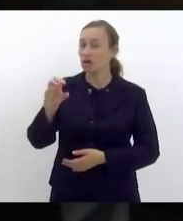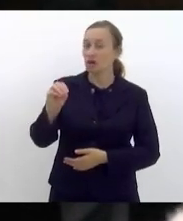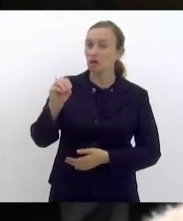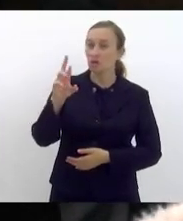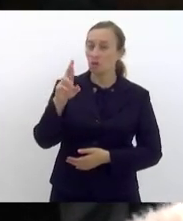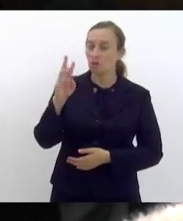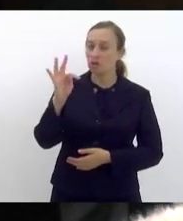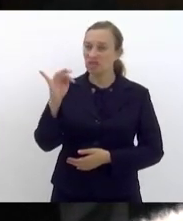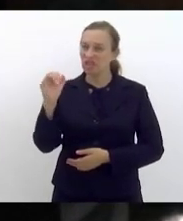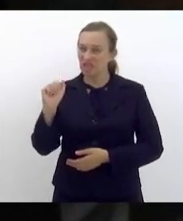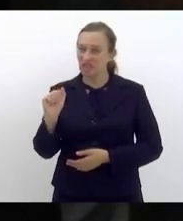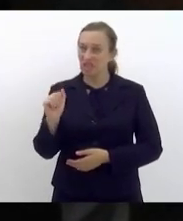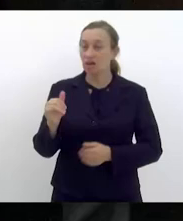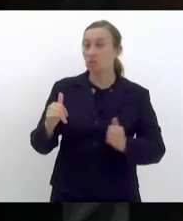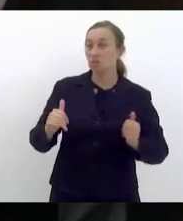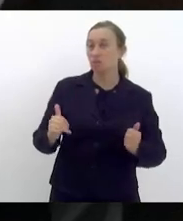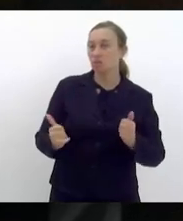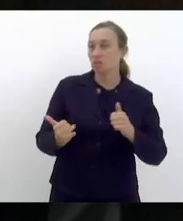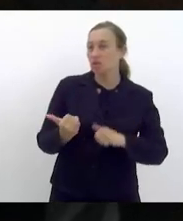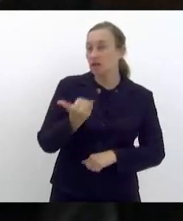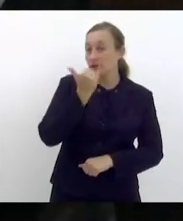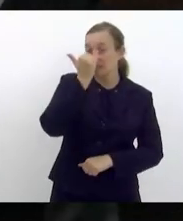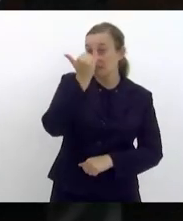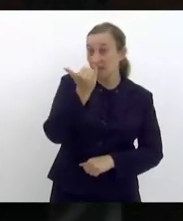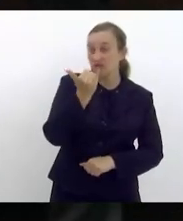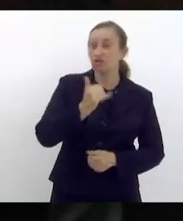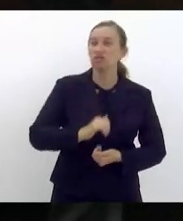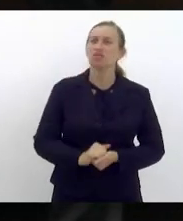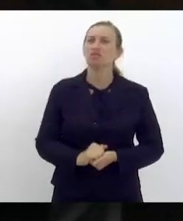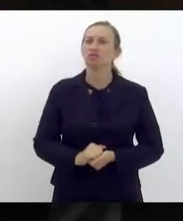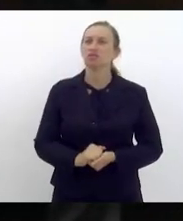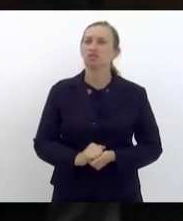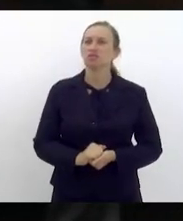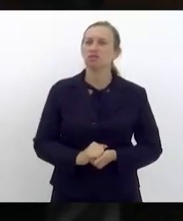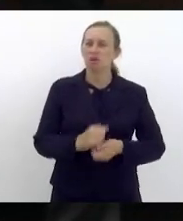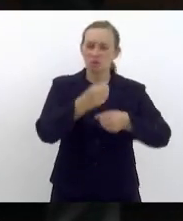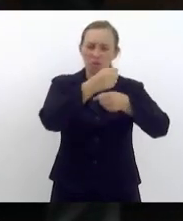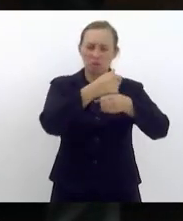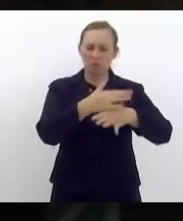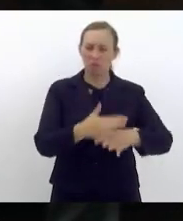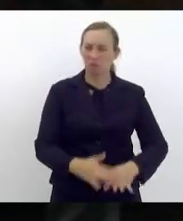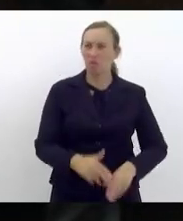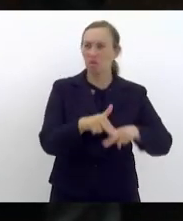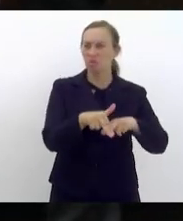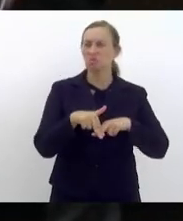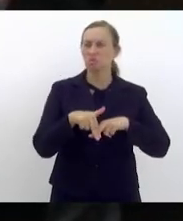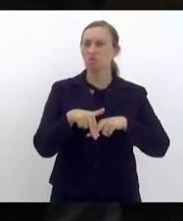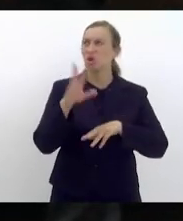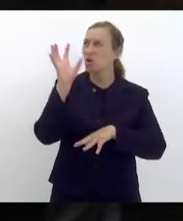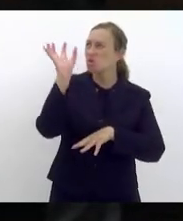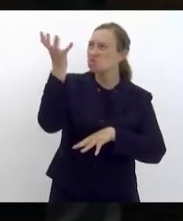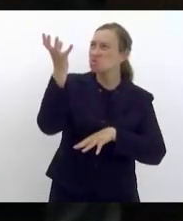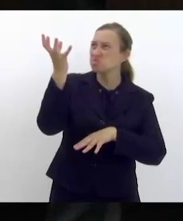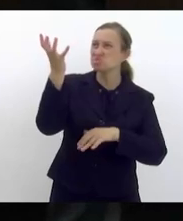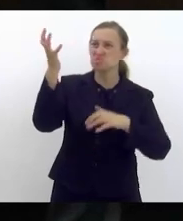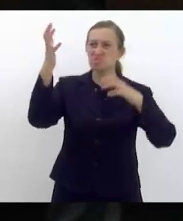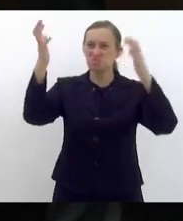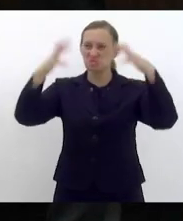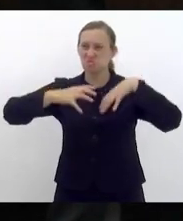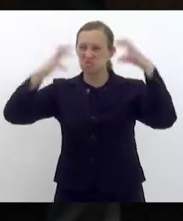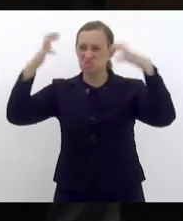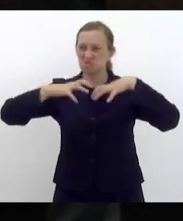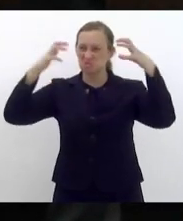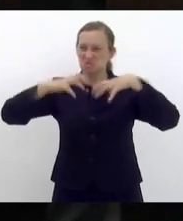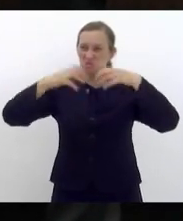onde ocorreu um acidente, um desabamento, em razão das chuvas, do mau tempo, e, nesse